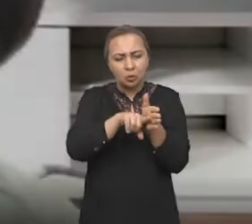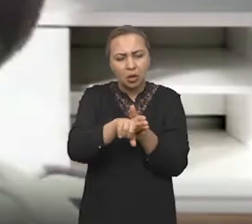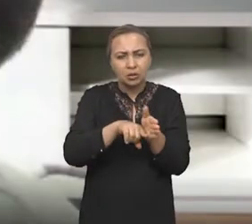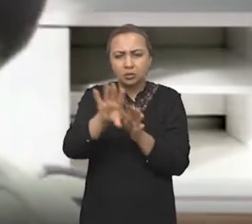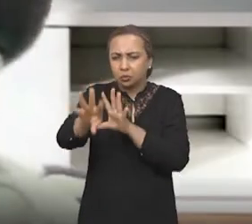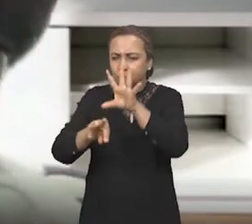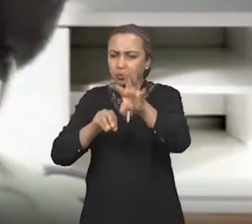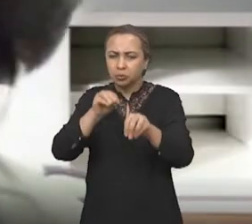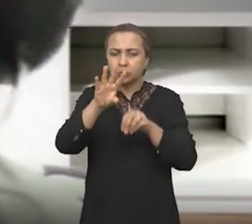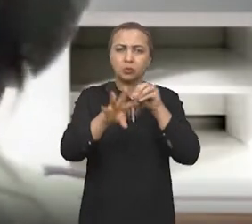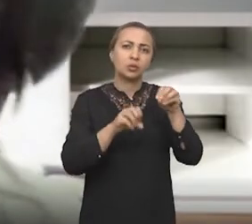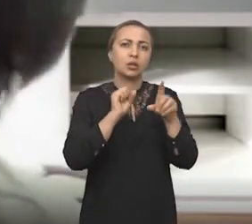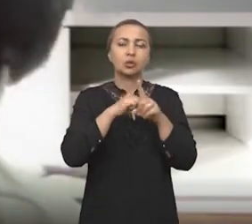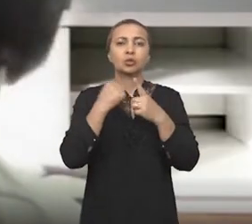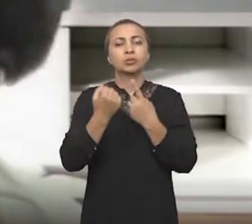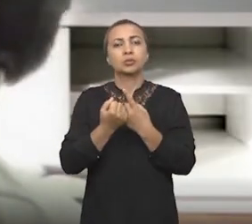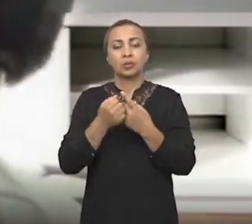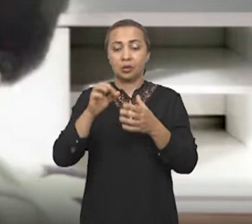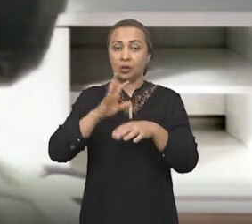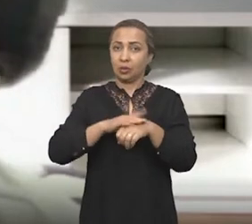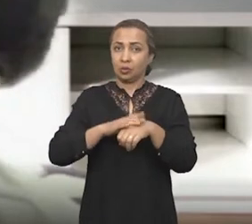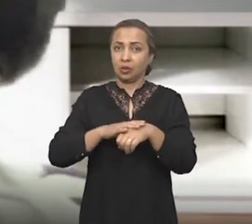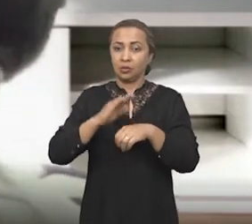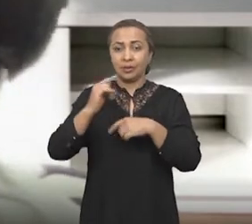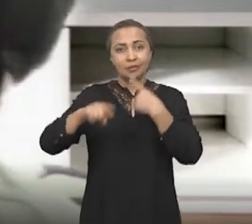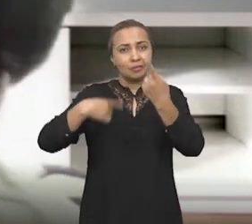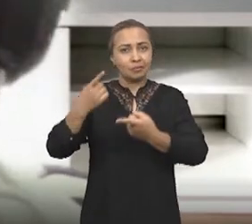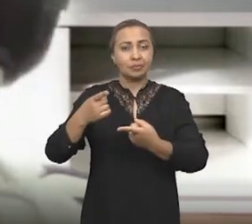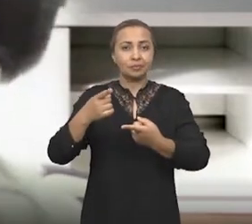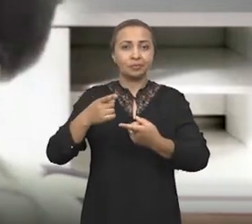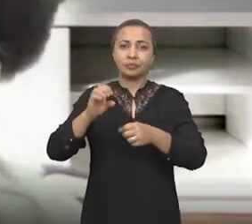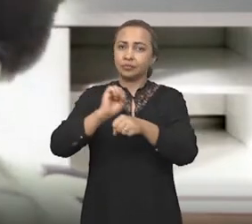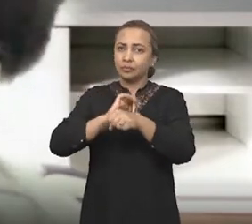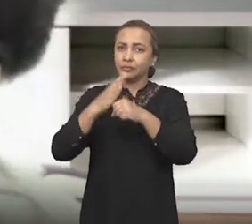associação das doenças pós-Covid,